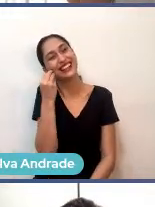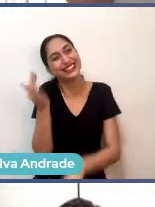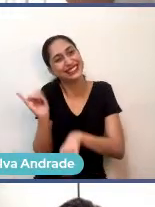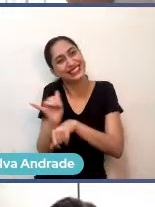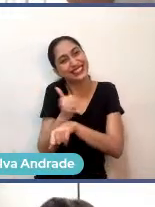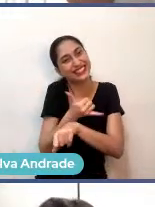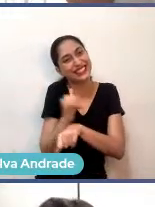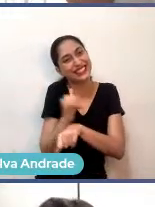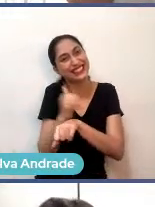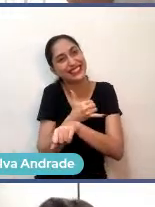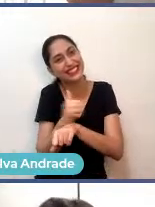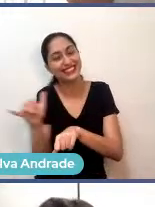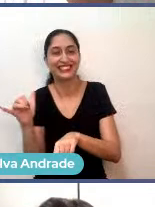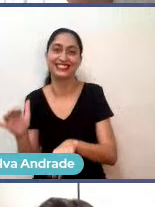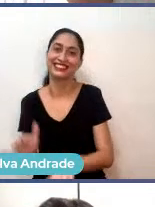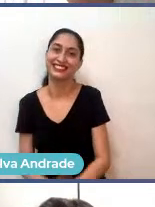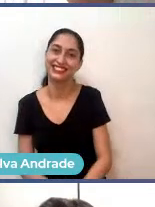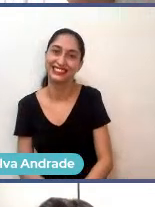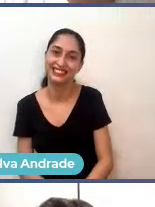De algum jeito está dando.